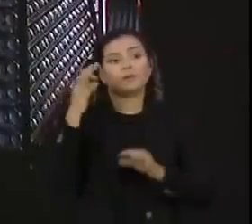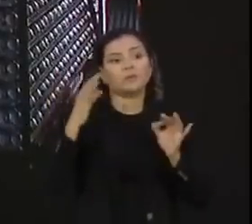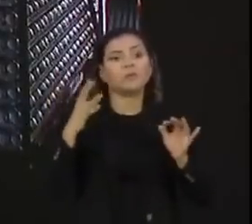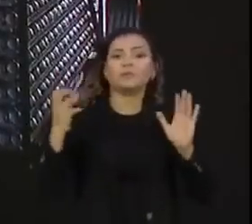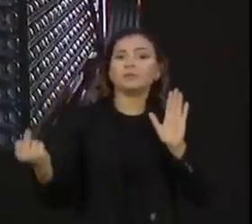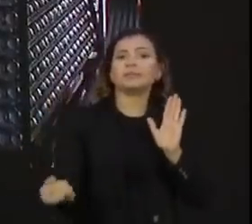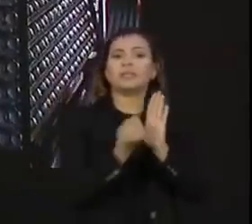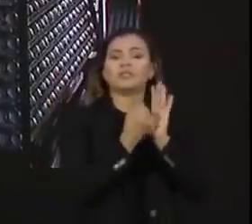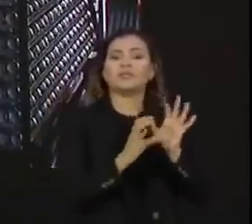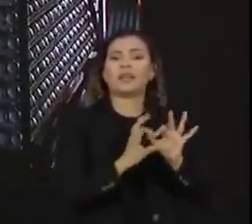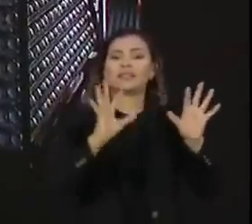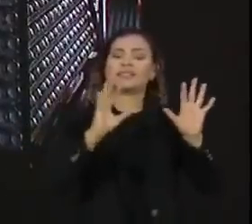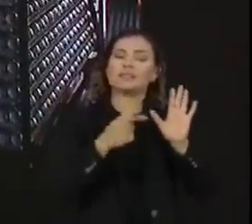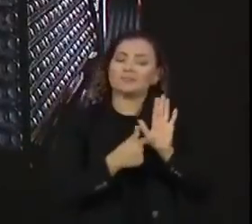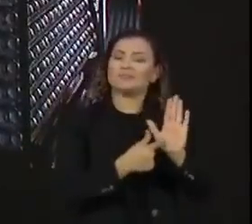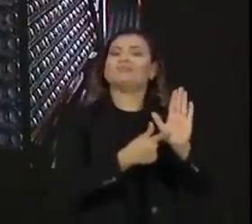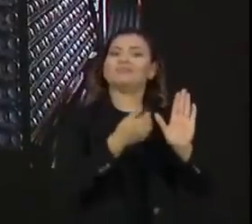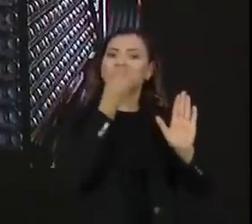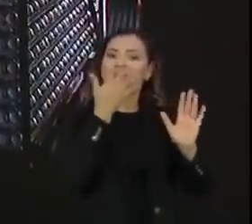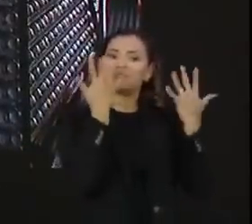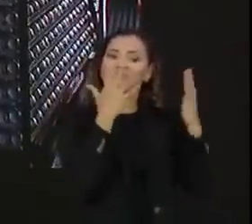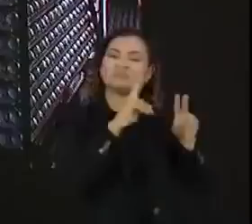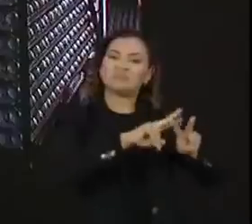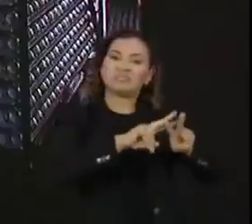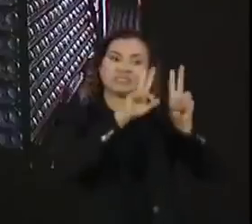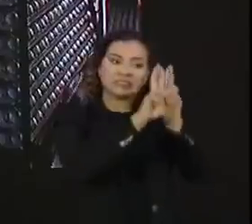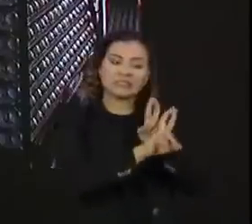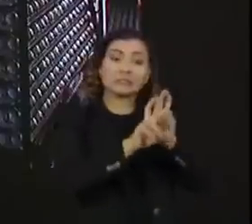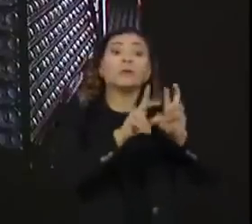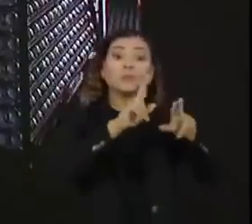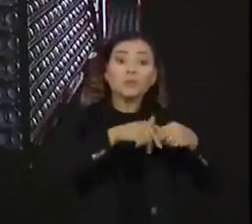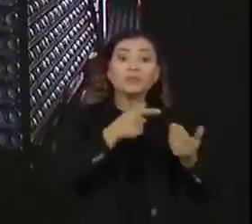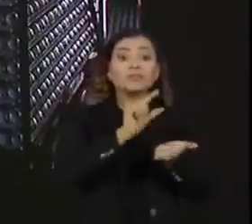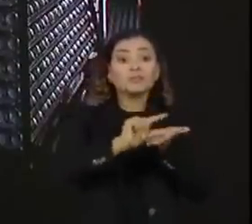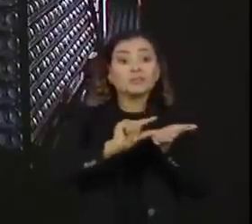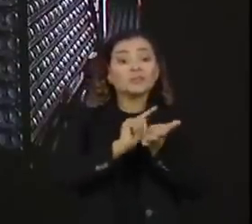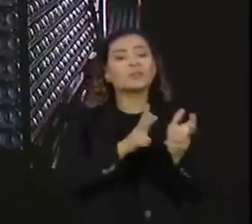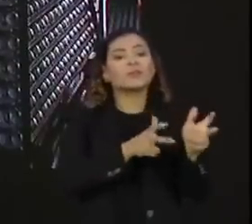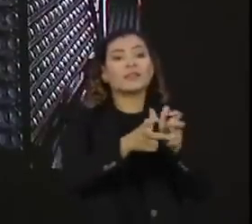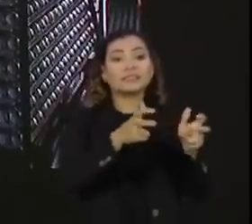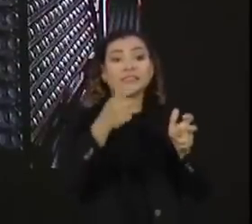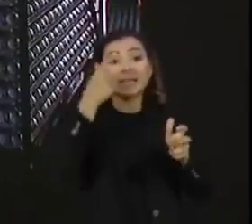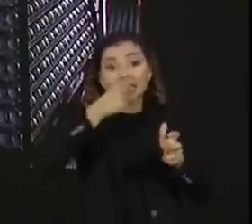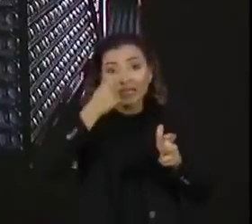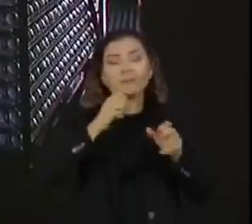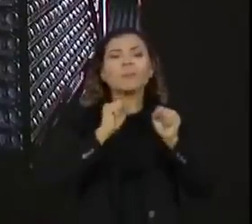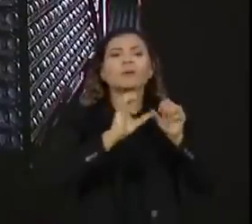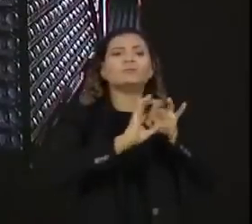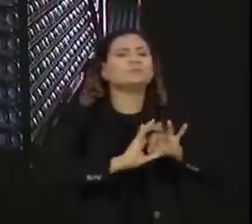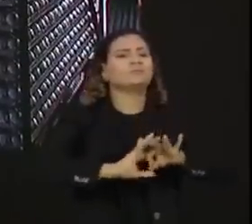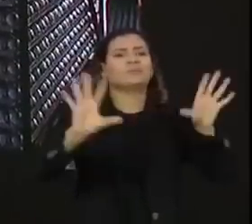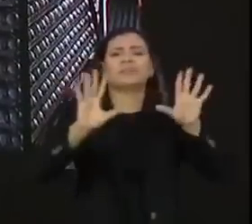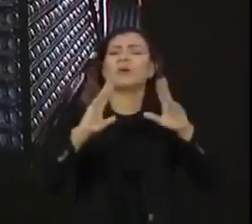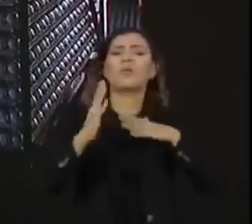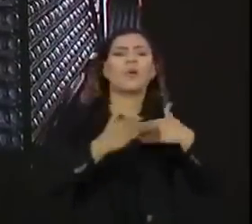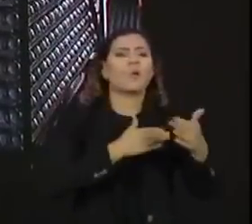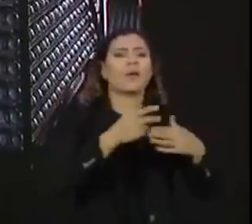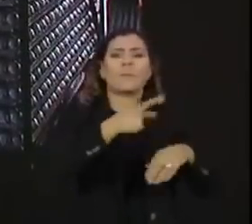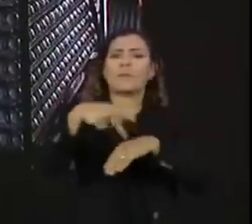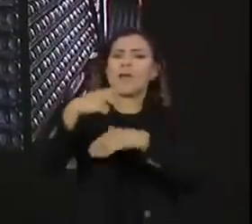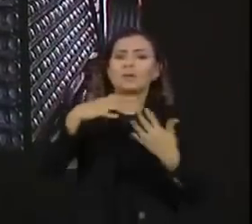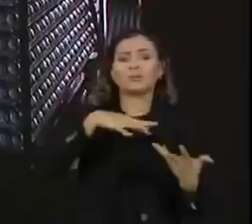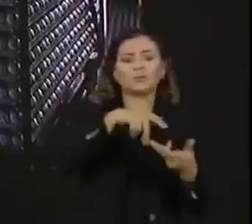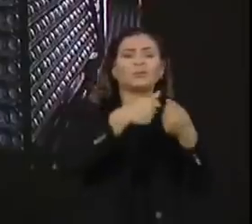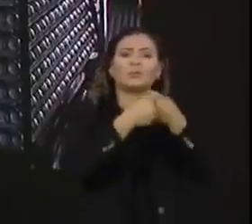certificação. Com isso, essa vacina da gripe pode ser introduzida para todo mundo. Pode ser mandada para todos os países do mundo.